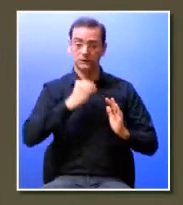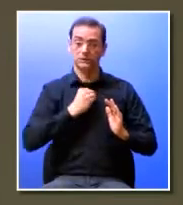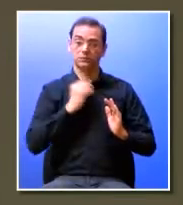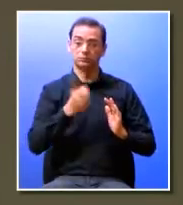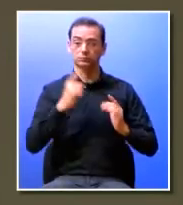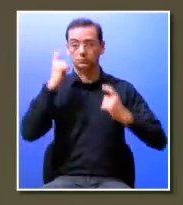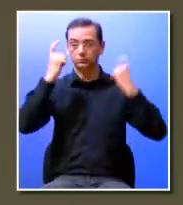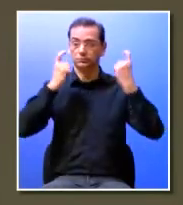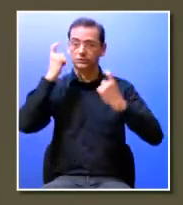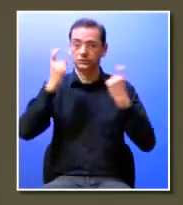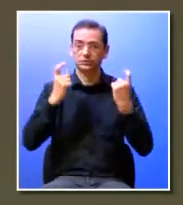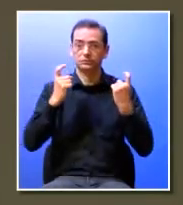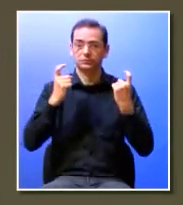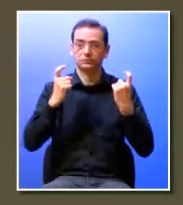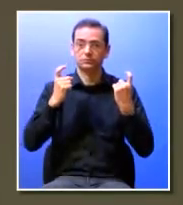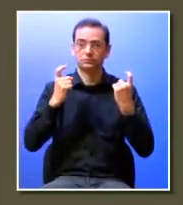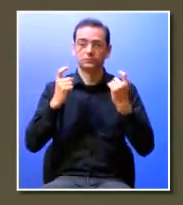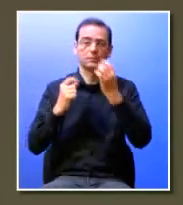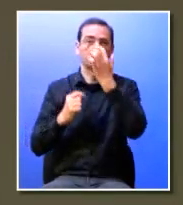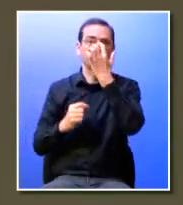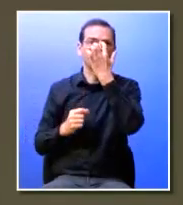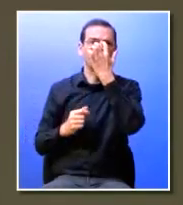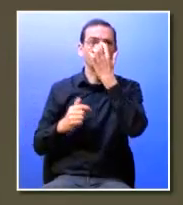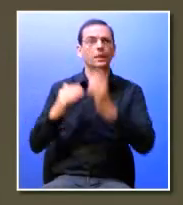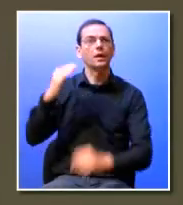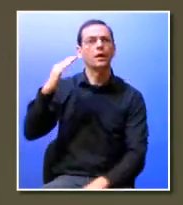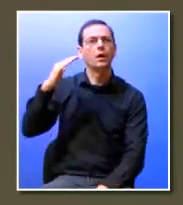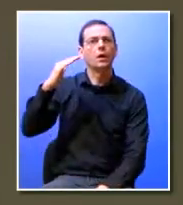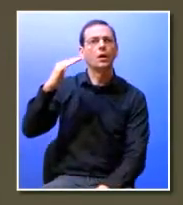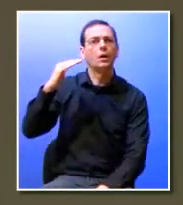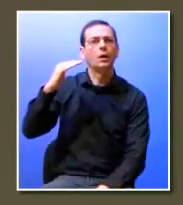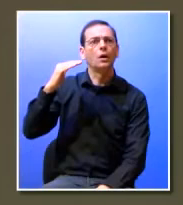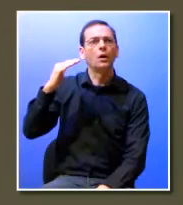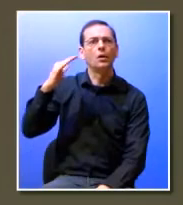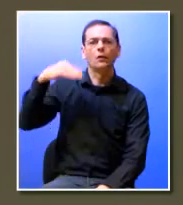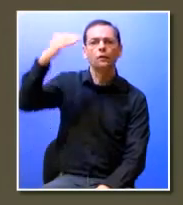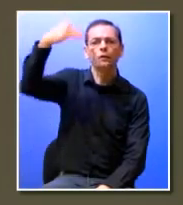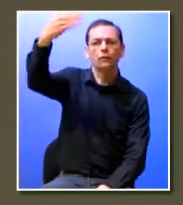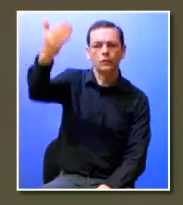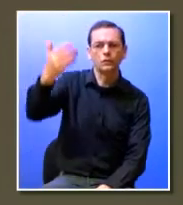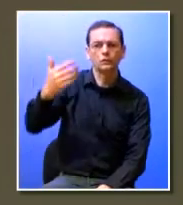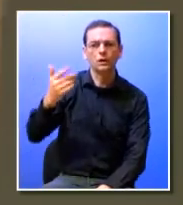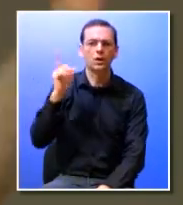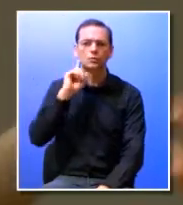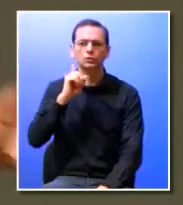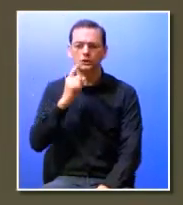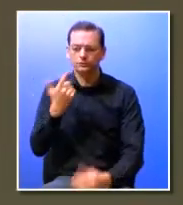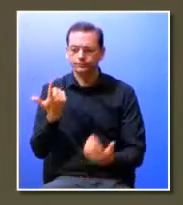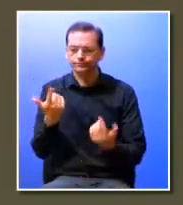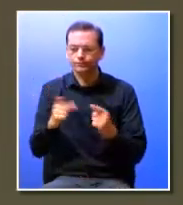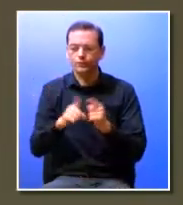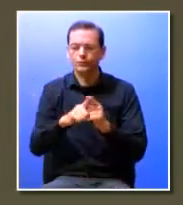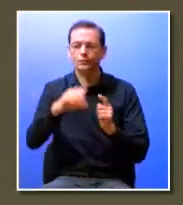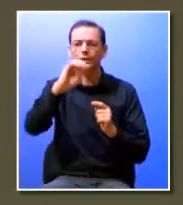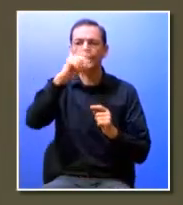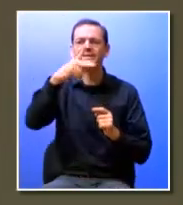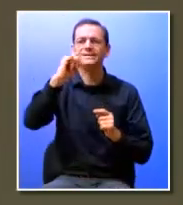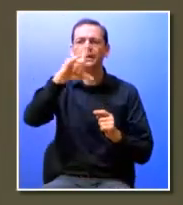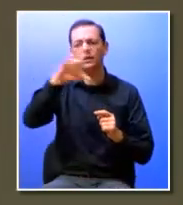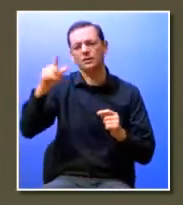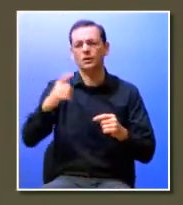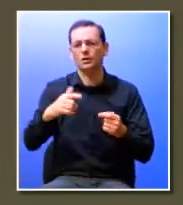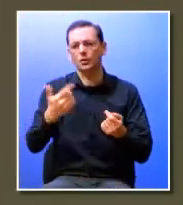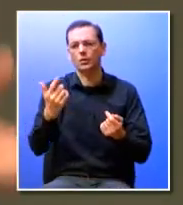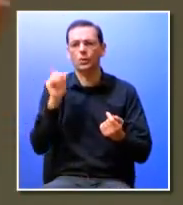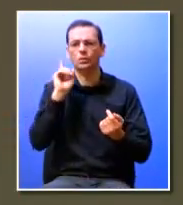porque de facto o futuro nós podemos antever as hard skills que vão a ser necessárias e nós já temos visto por exemplo o João Couto na Microsoft a